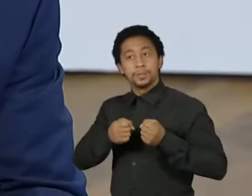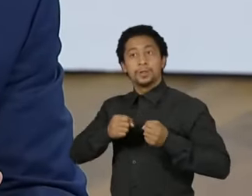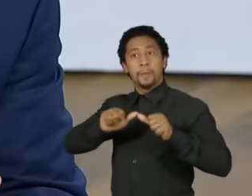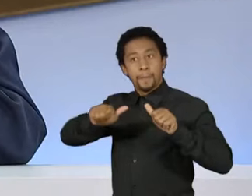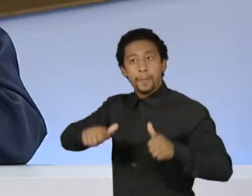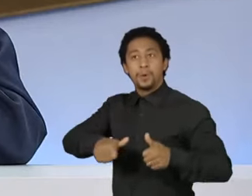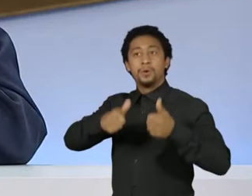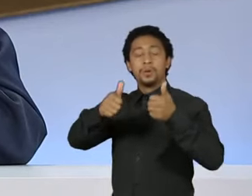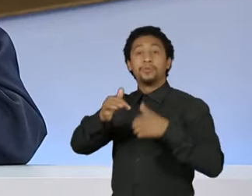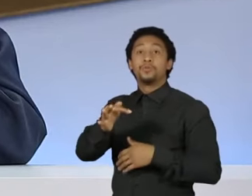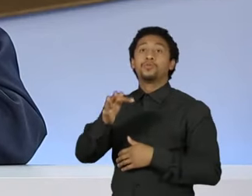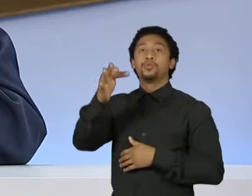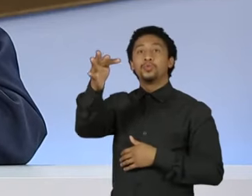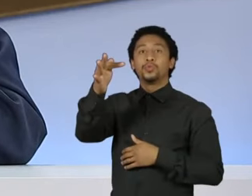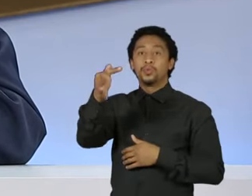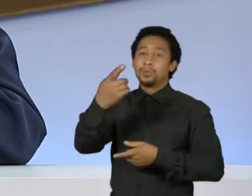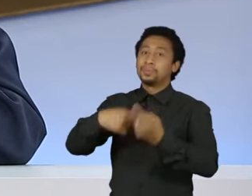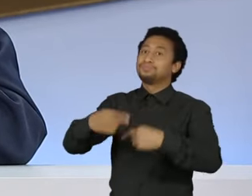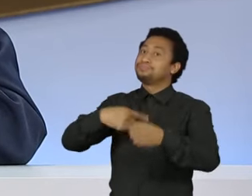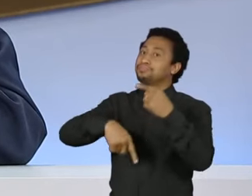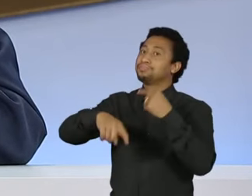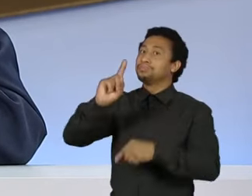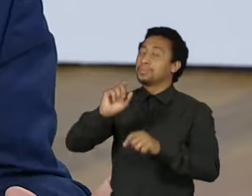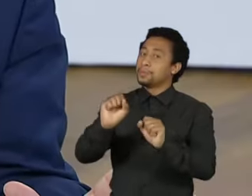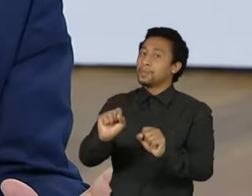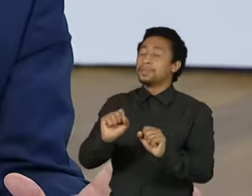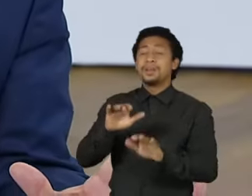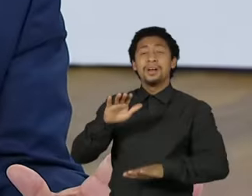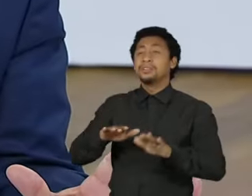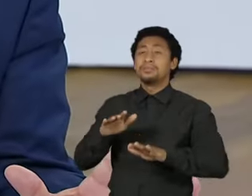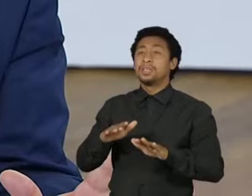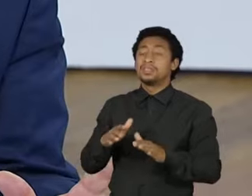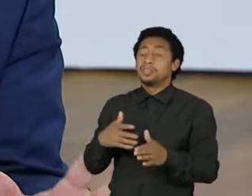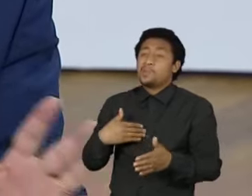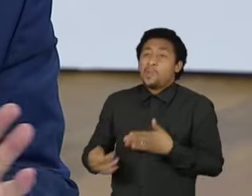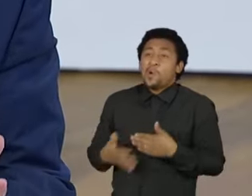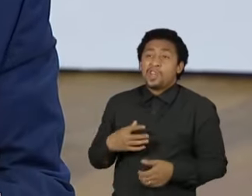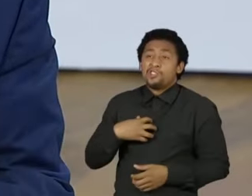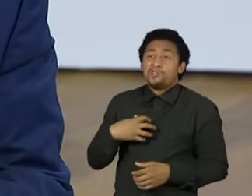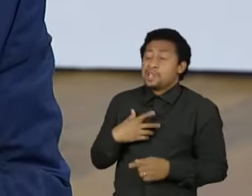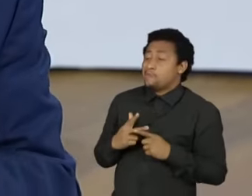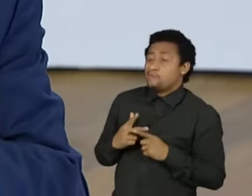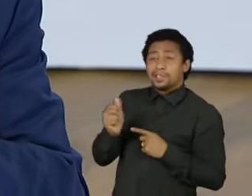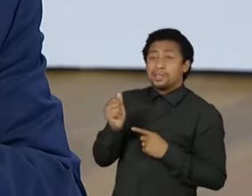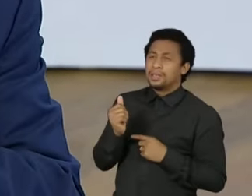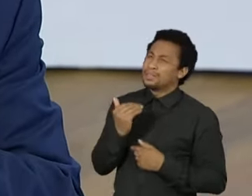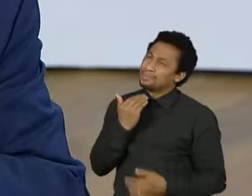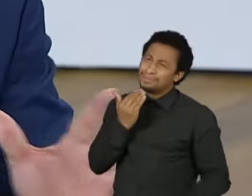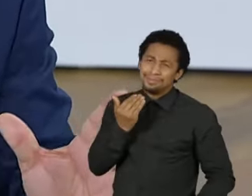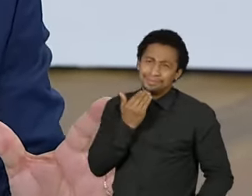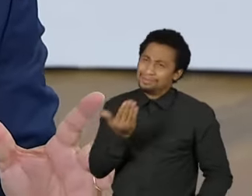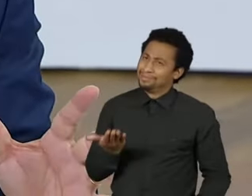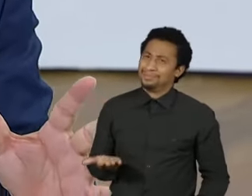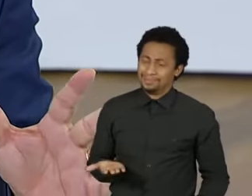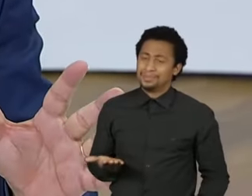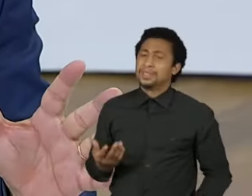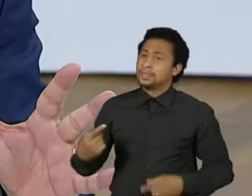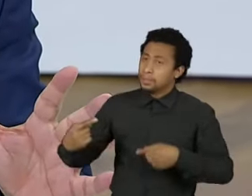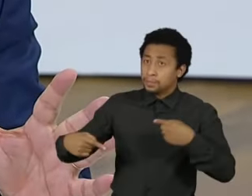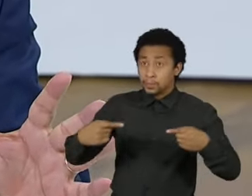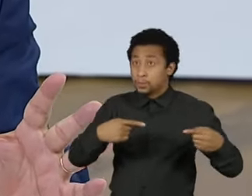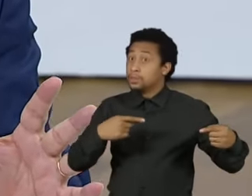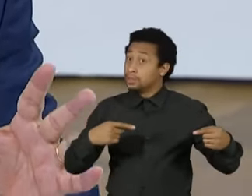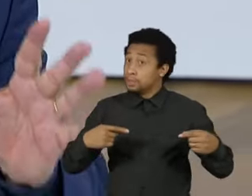vai ser vitorioso. Muitas vezes não vale a pena ganhar de qualquer jeito. Isso na política você aprende rápido, né?